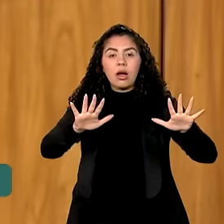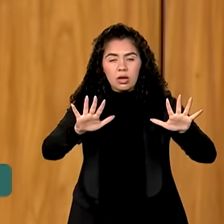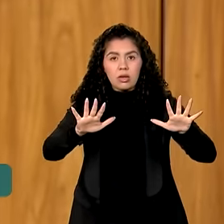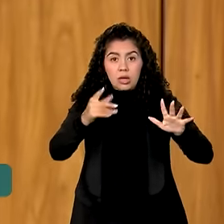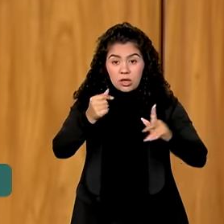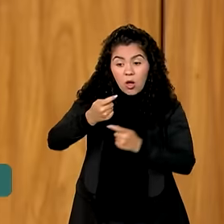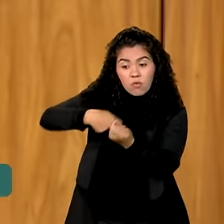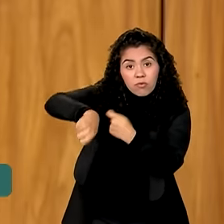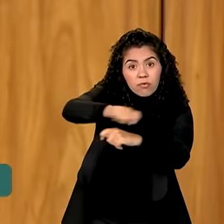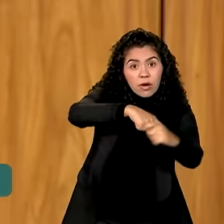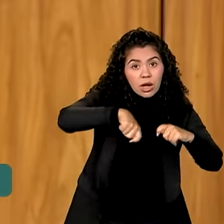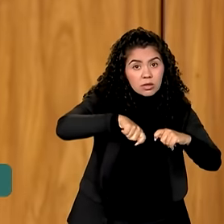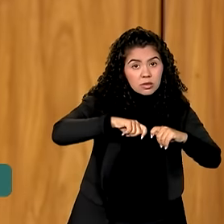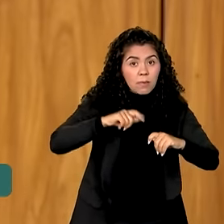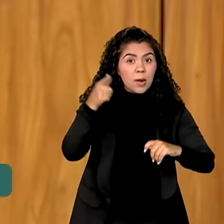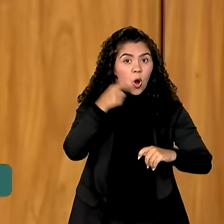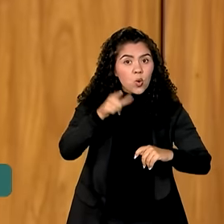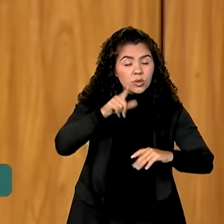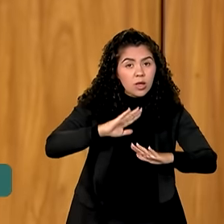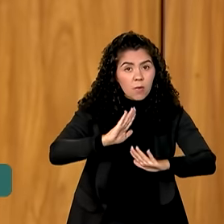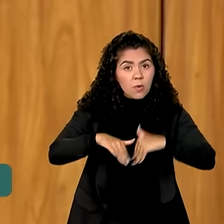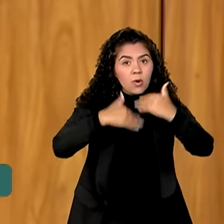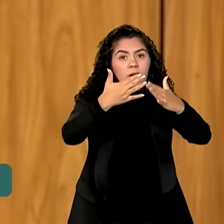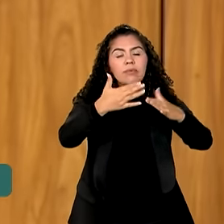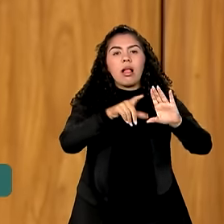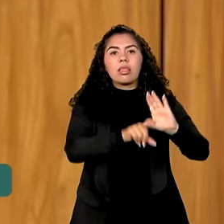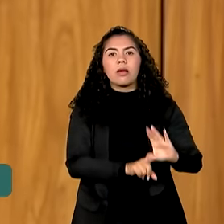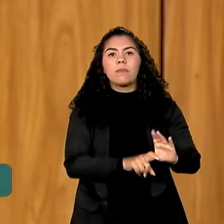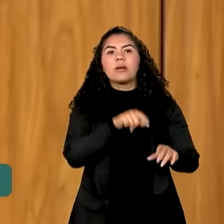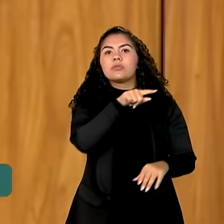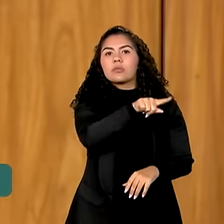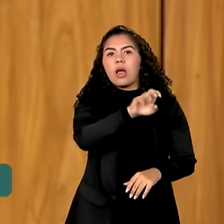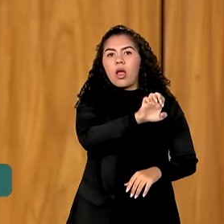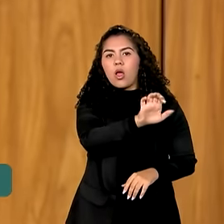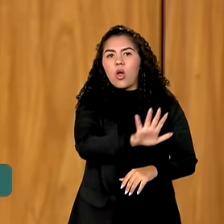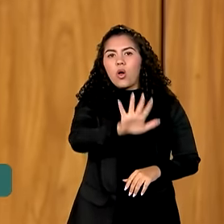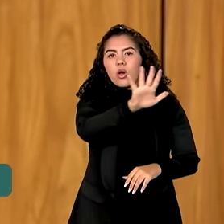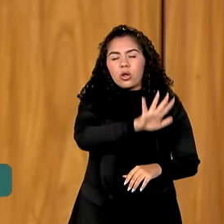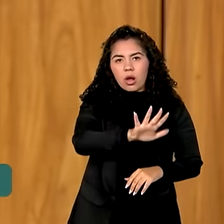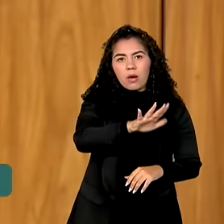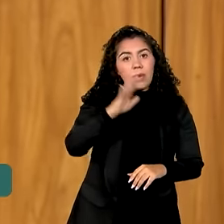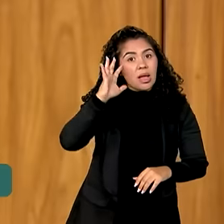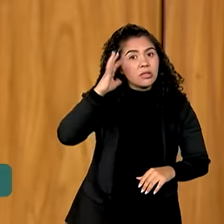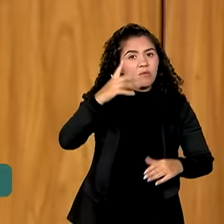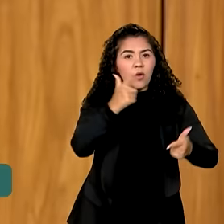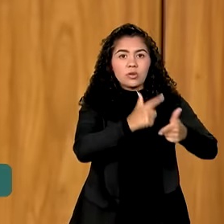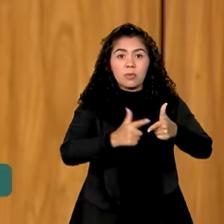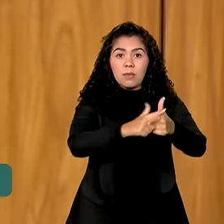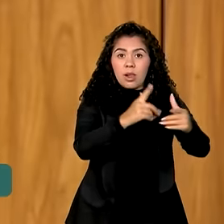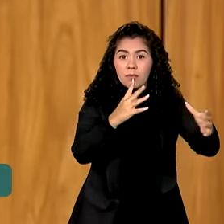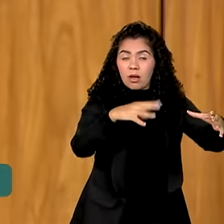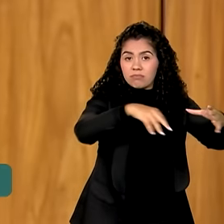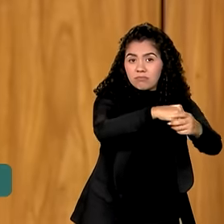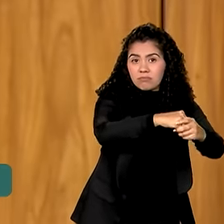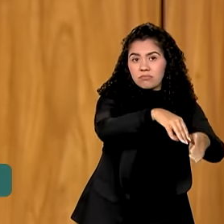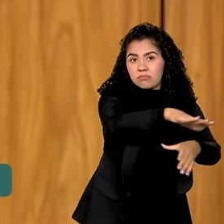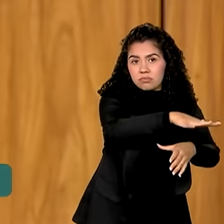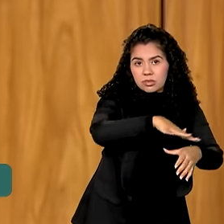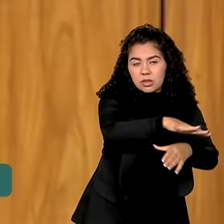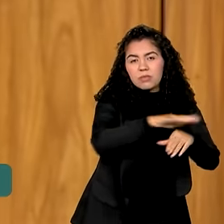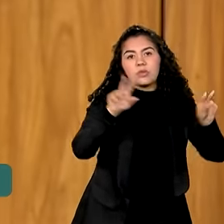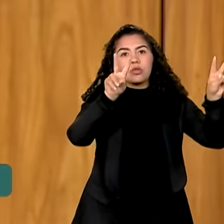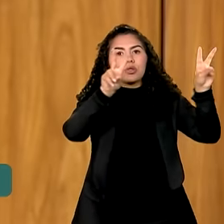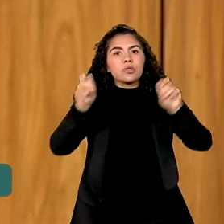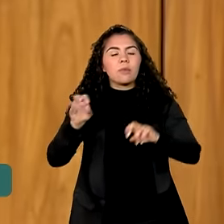das negociações depende dos europeus resolverem suas próprias contradições internas. Medidas como a taxa de